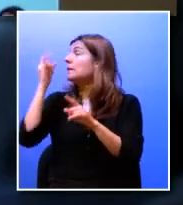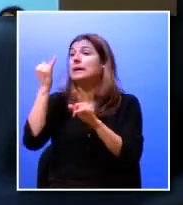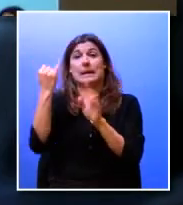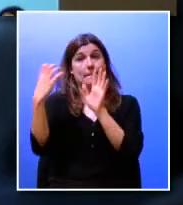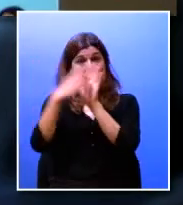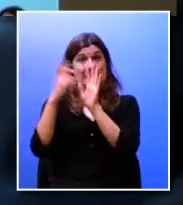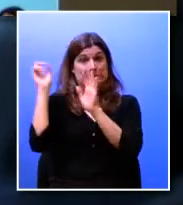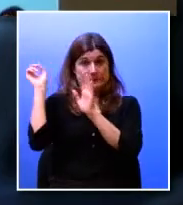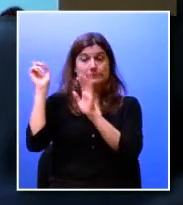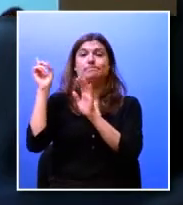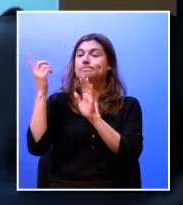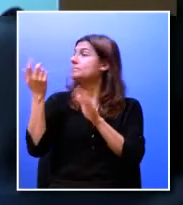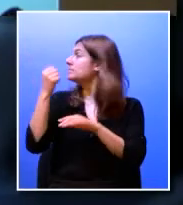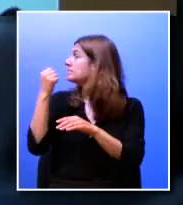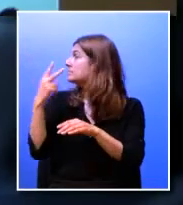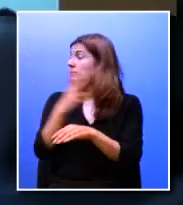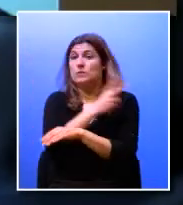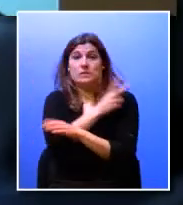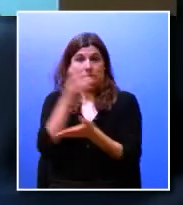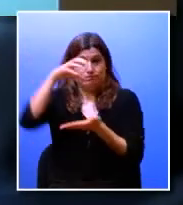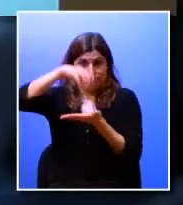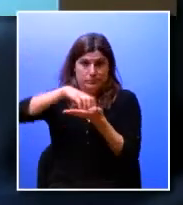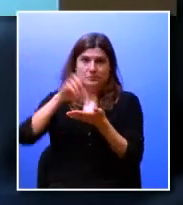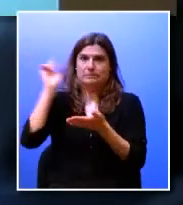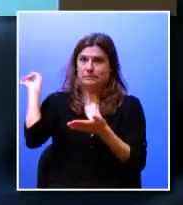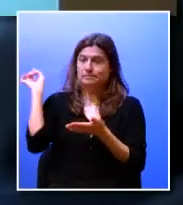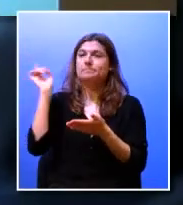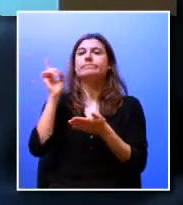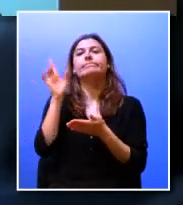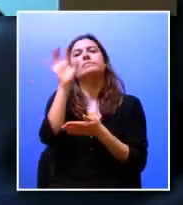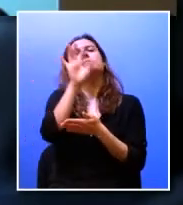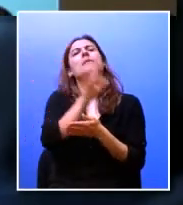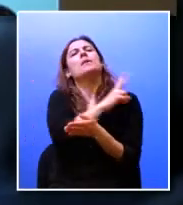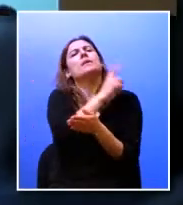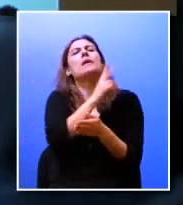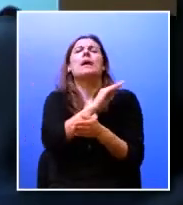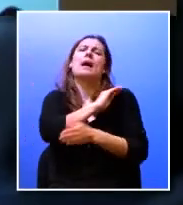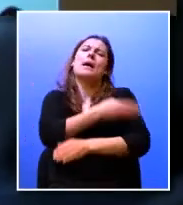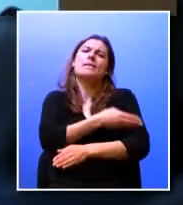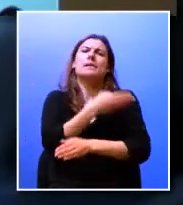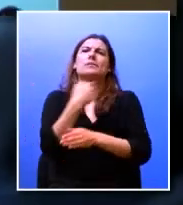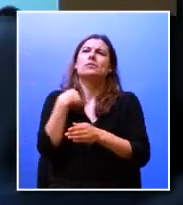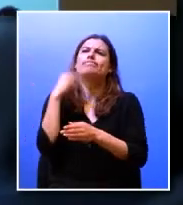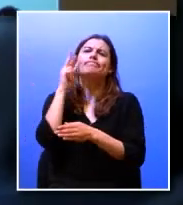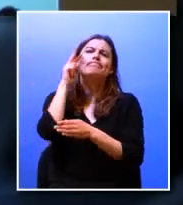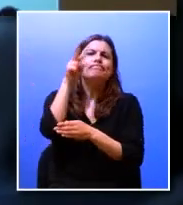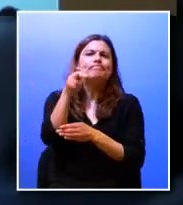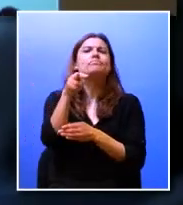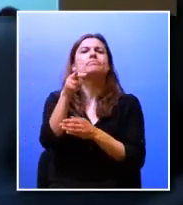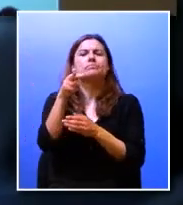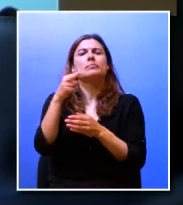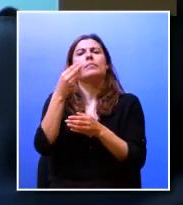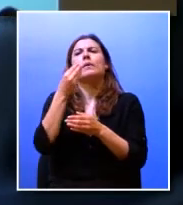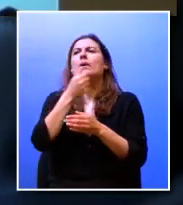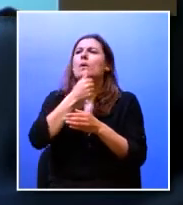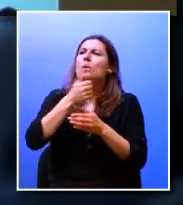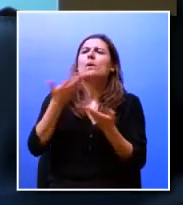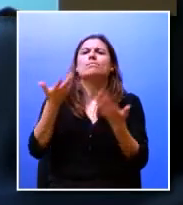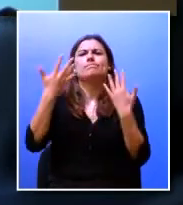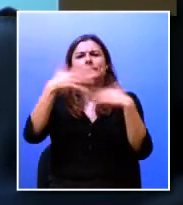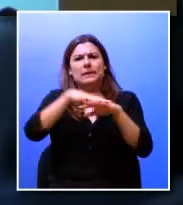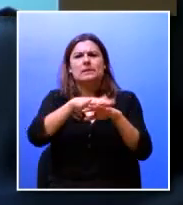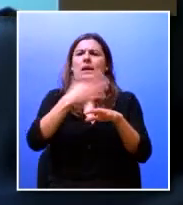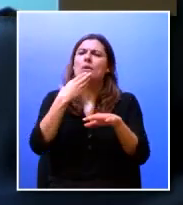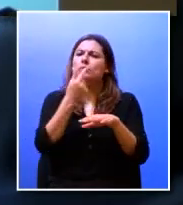de facto muito a ver com aquilo que é a forma como na Universidade de Aveiro nós olhamos para esta questão da integração dos